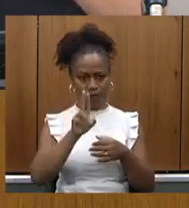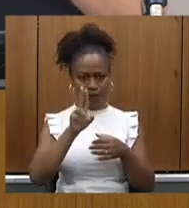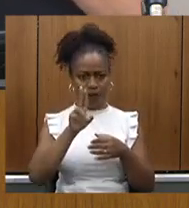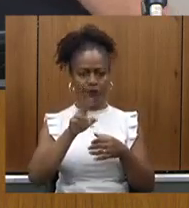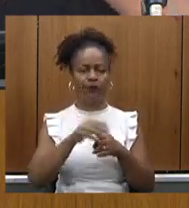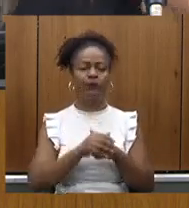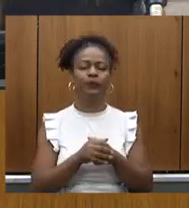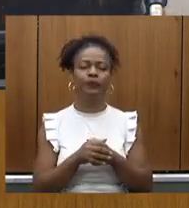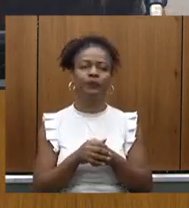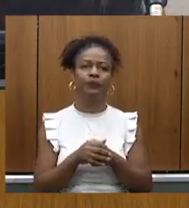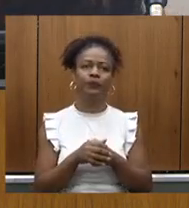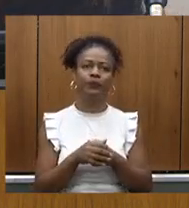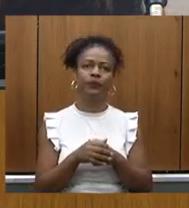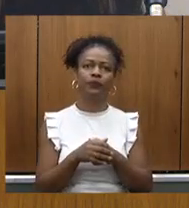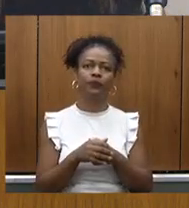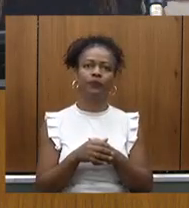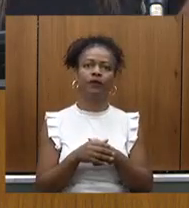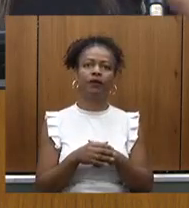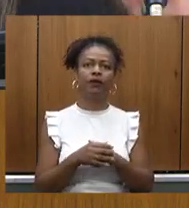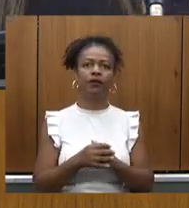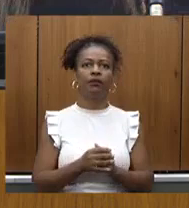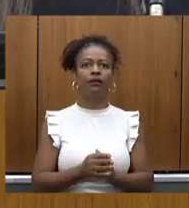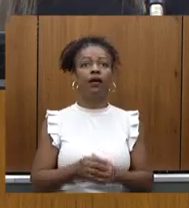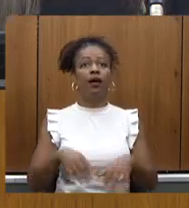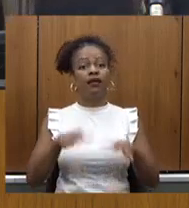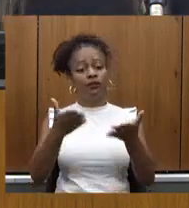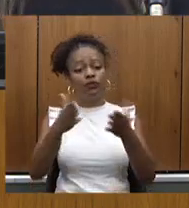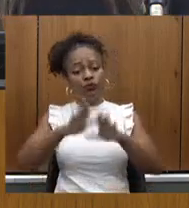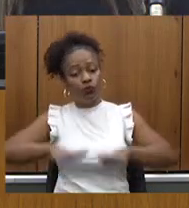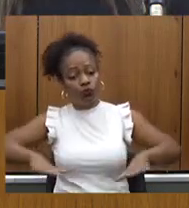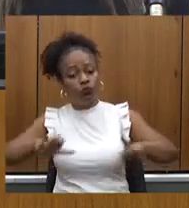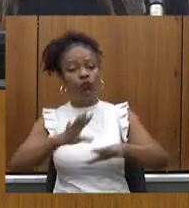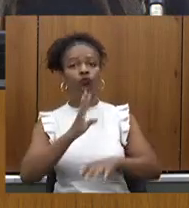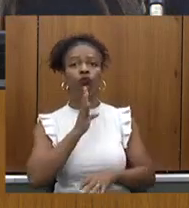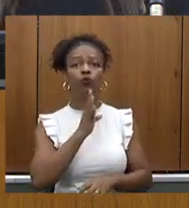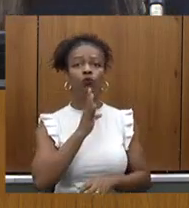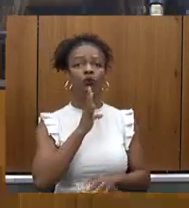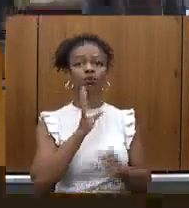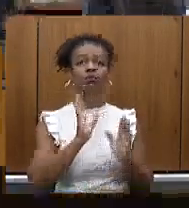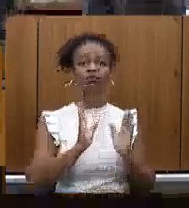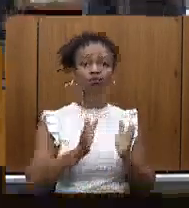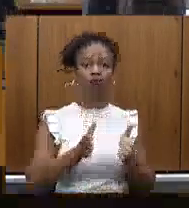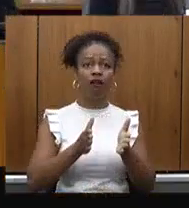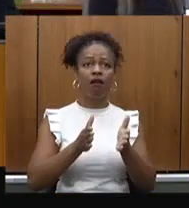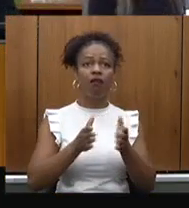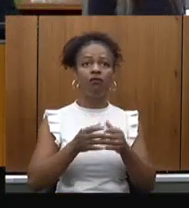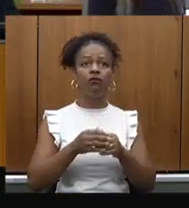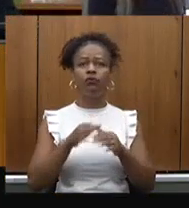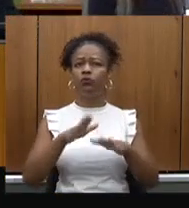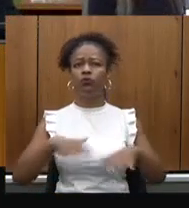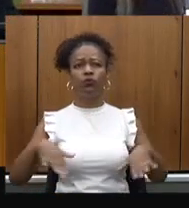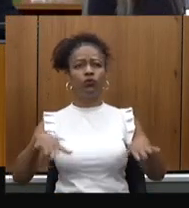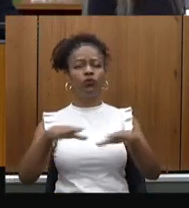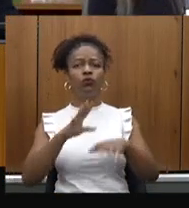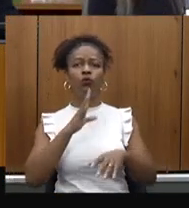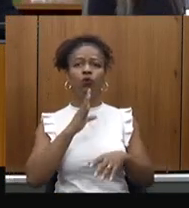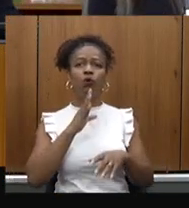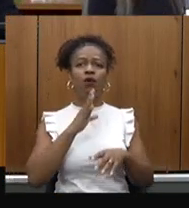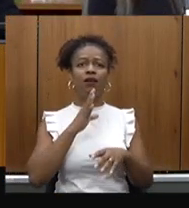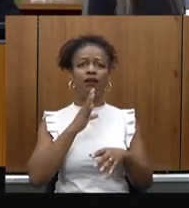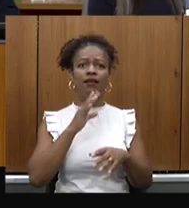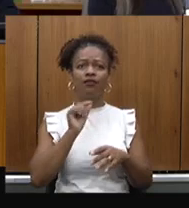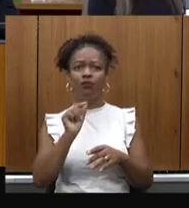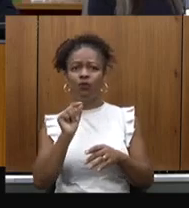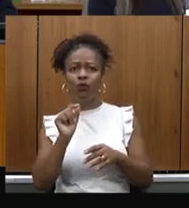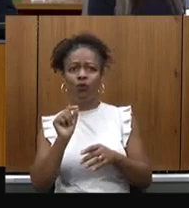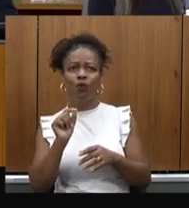E aí, gente, todo mundo já conhece, está na ponta da língua, pelo menos os deputados todos já sabem o que é o valor a Minas.